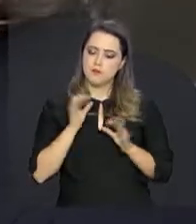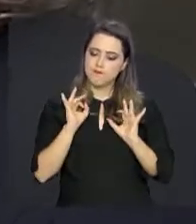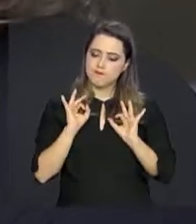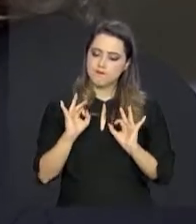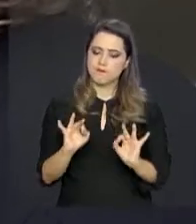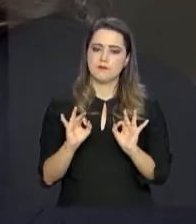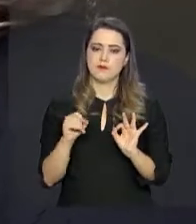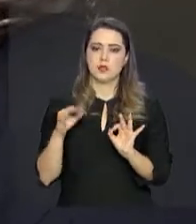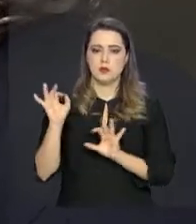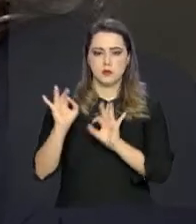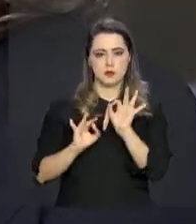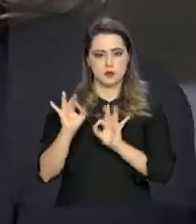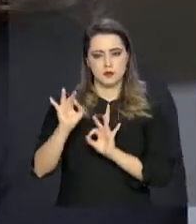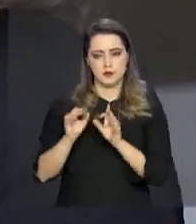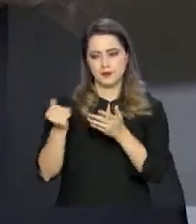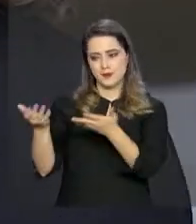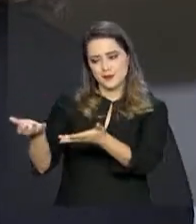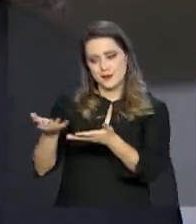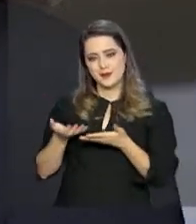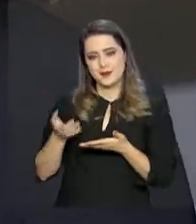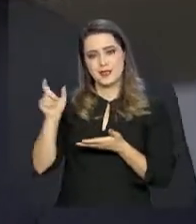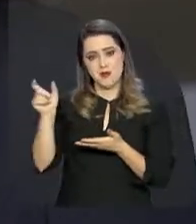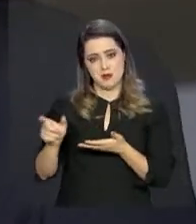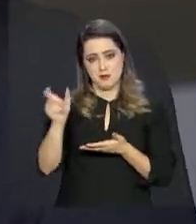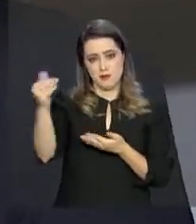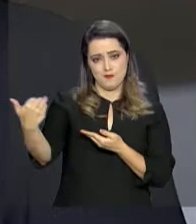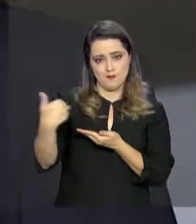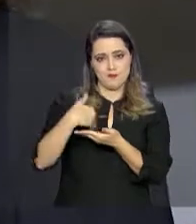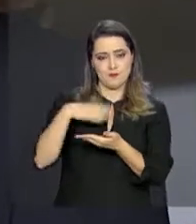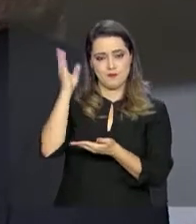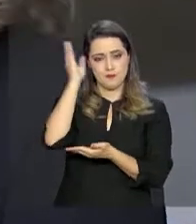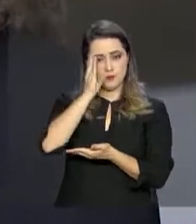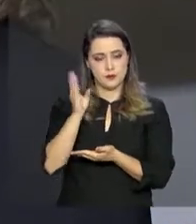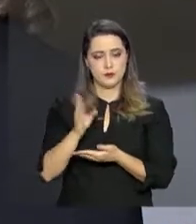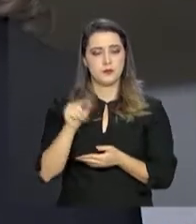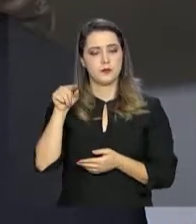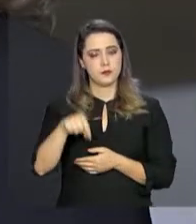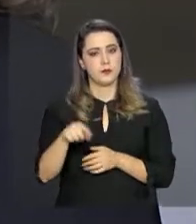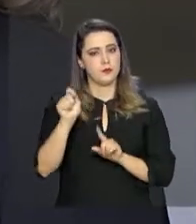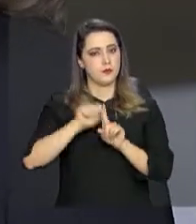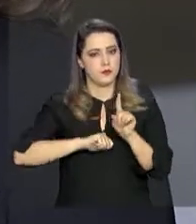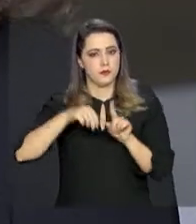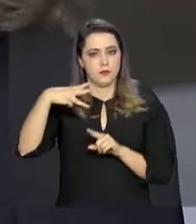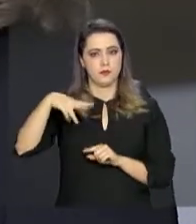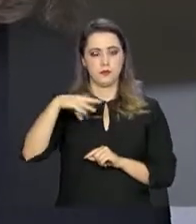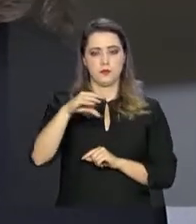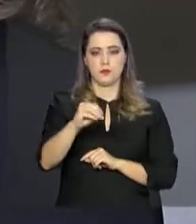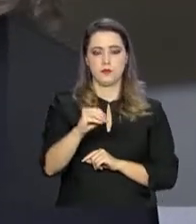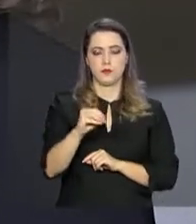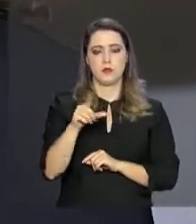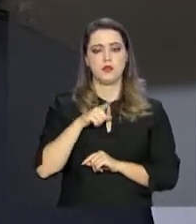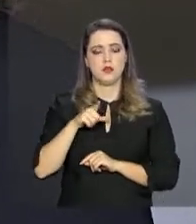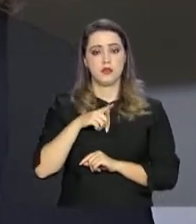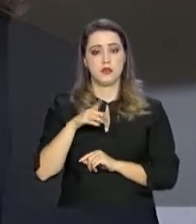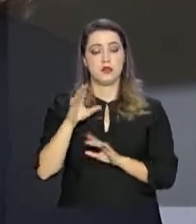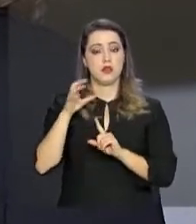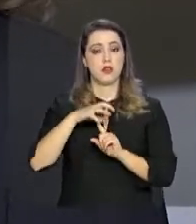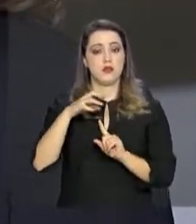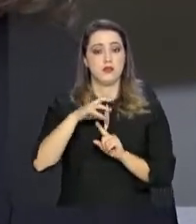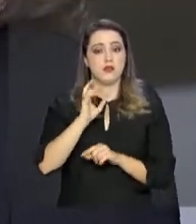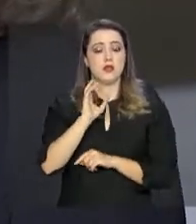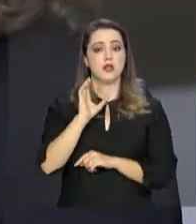e preparados para receber o turista. Nesse mês agora de março, uma feira em Portugal, nós